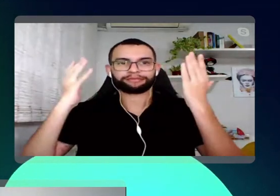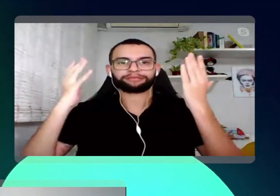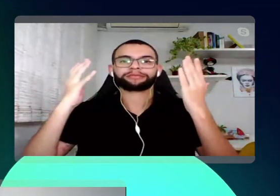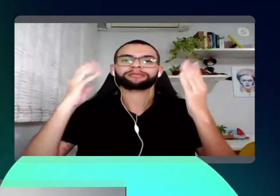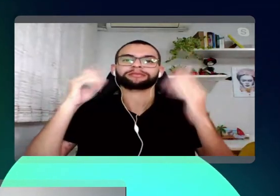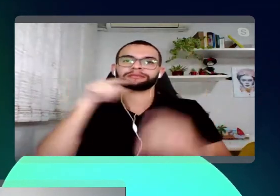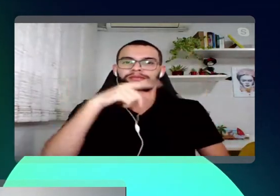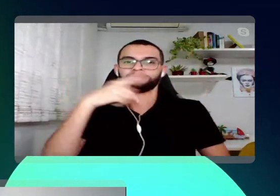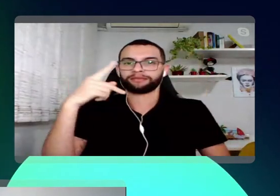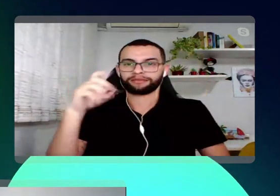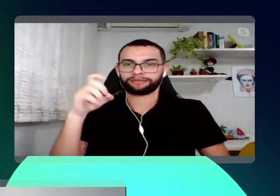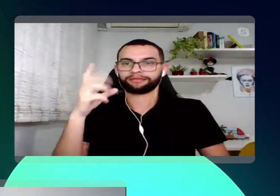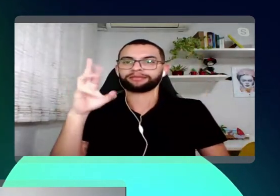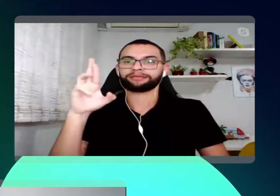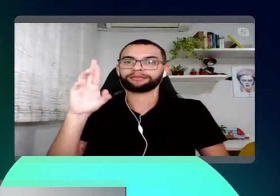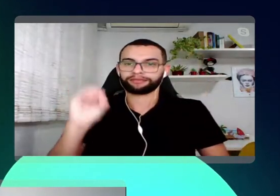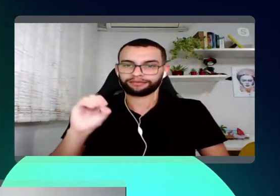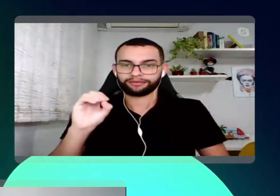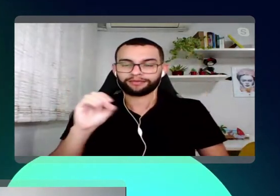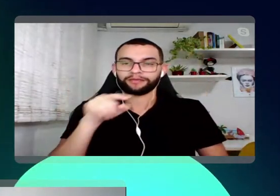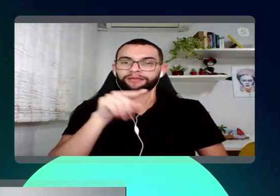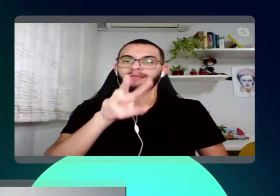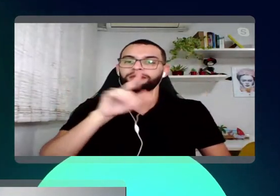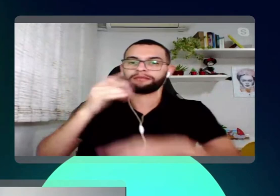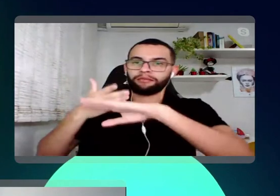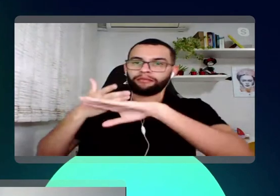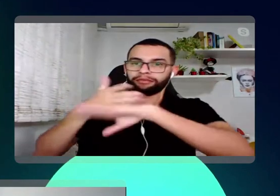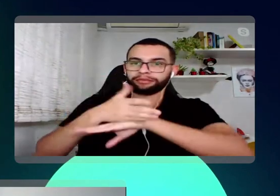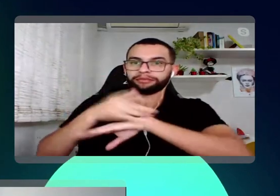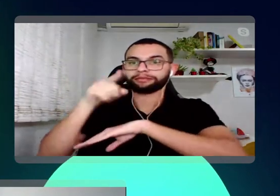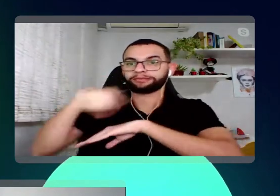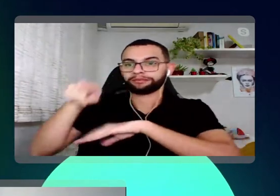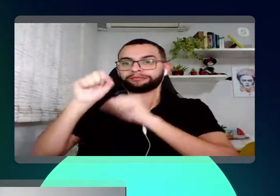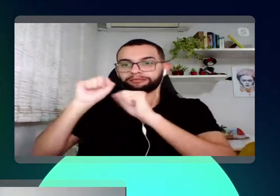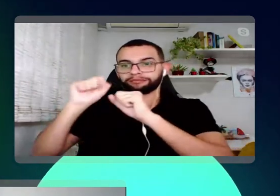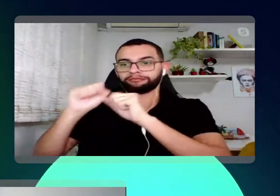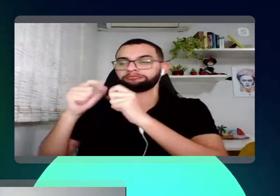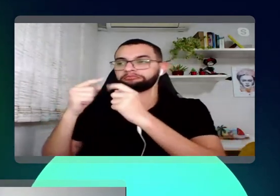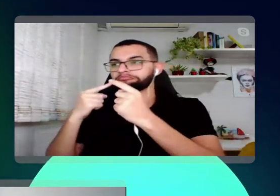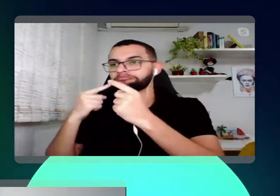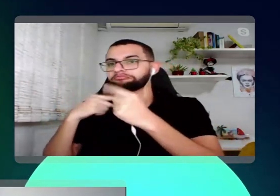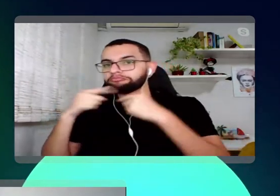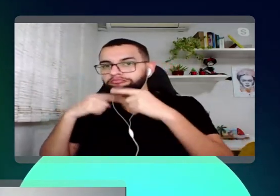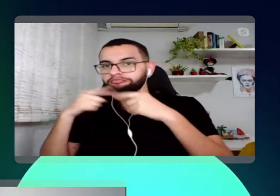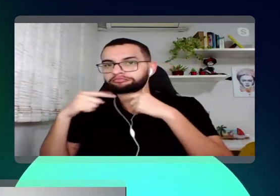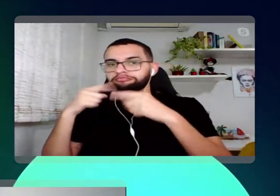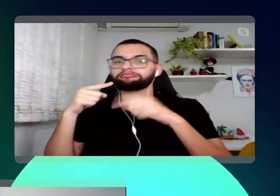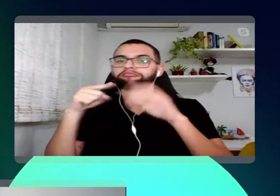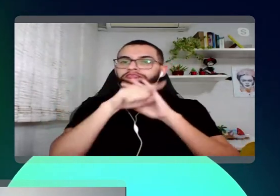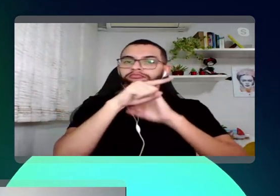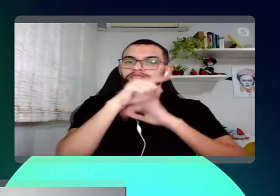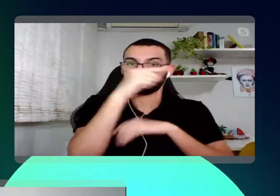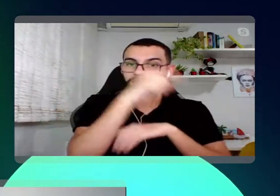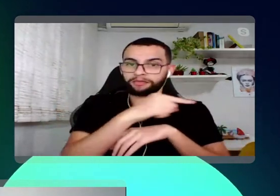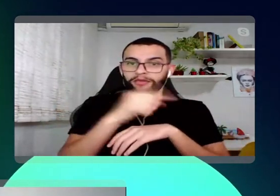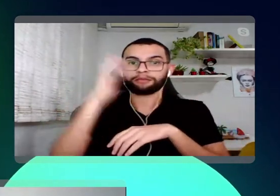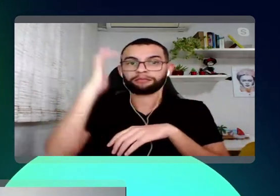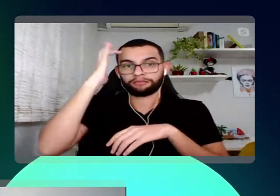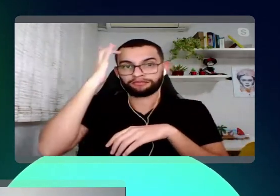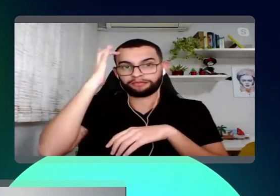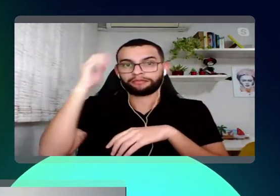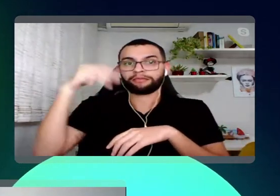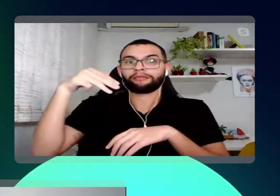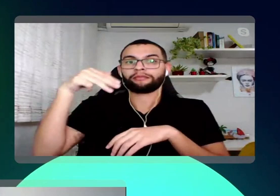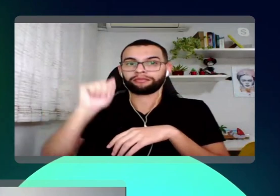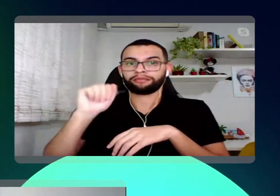para o Pedro, ele vai entrar lá, vocês podem tirar as dúvidas a respeito disso. Acredito que o Matheus também possa